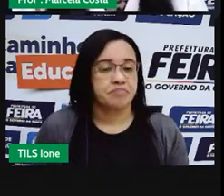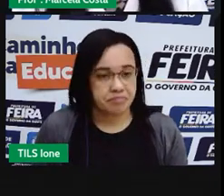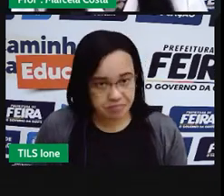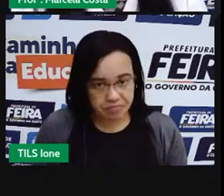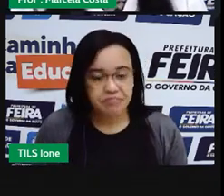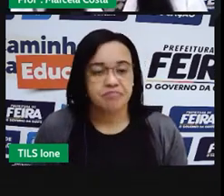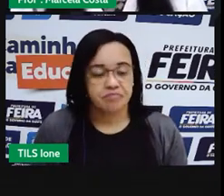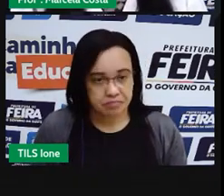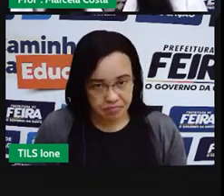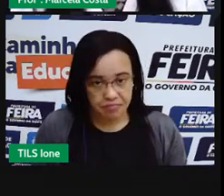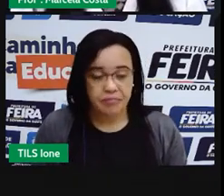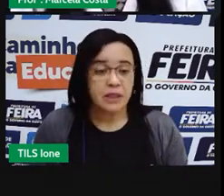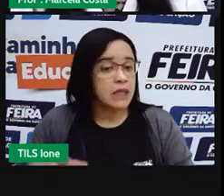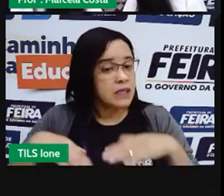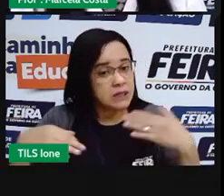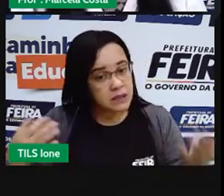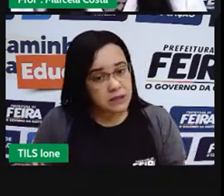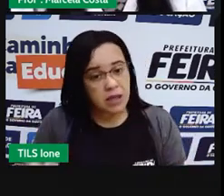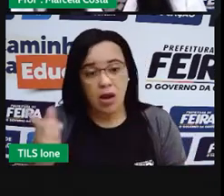esgotável.